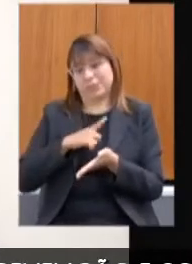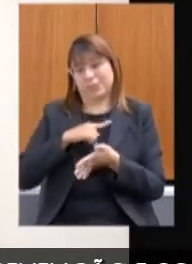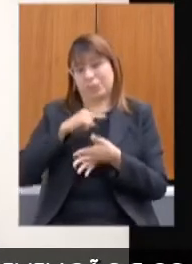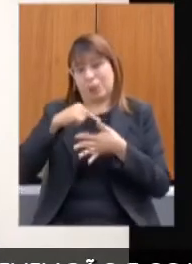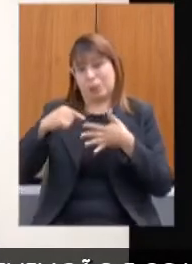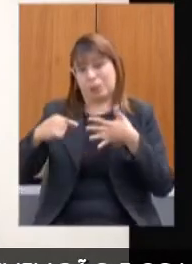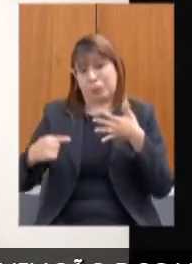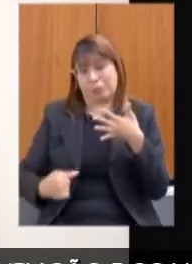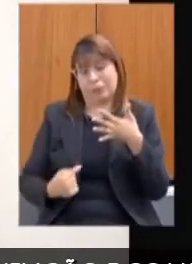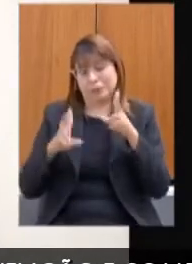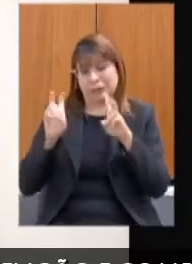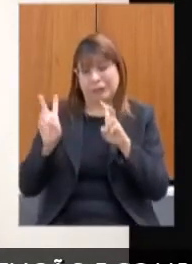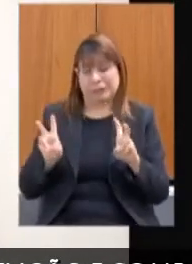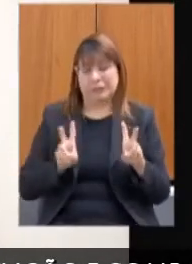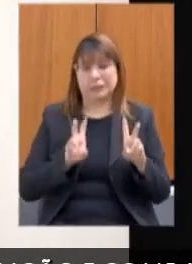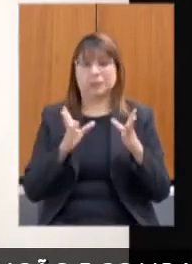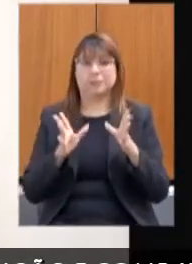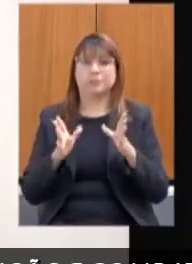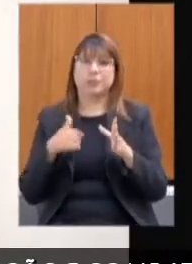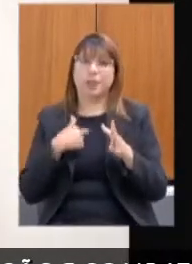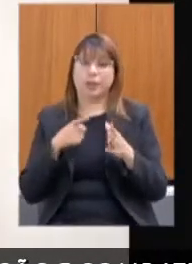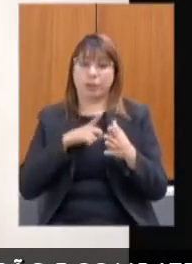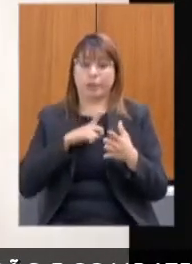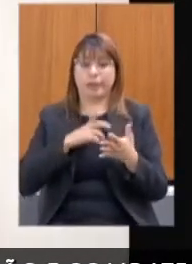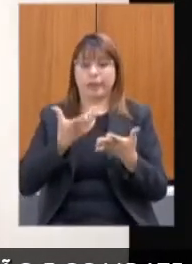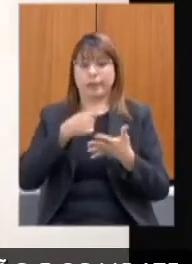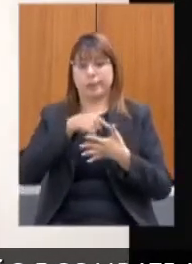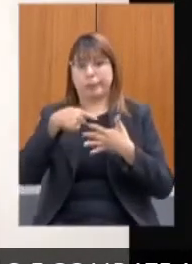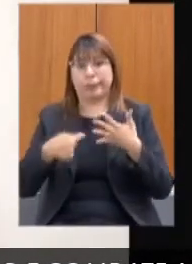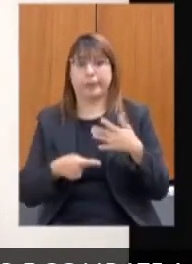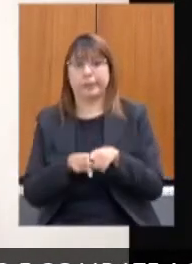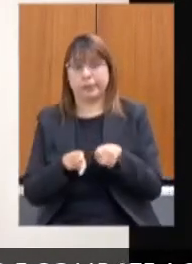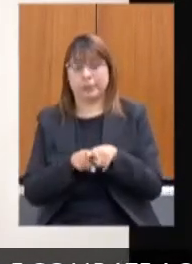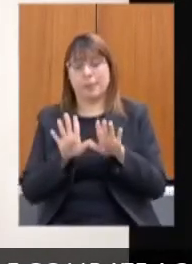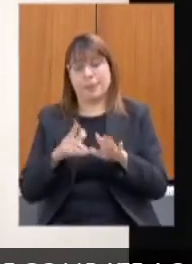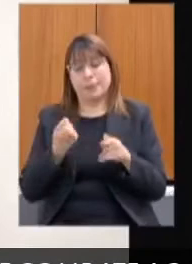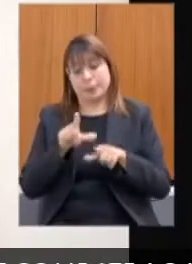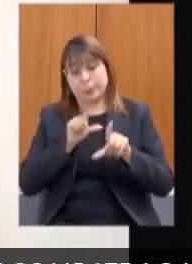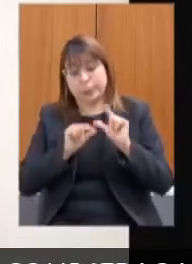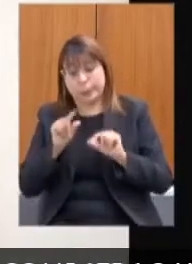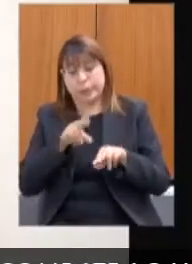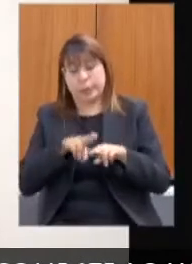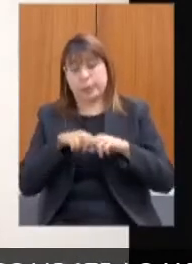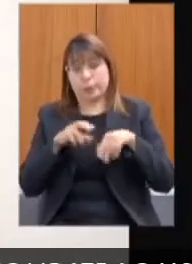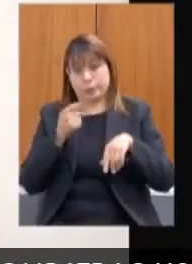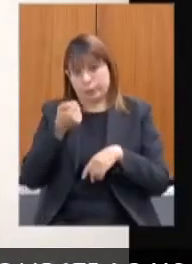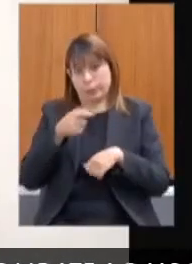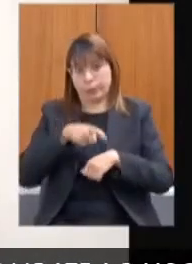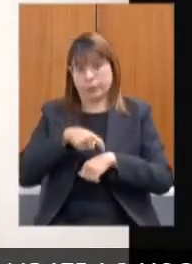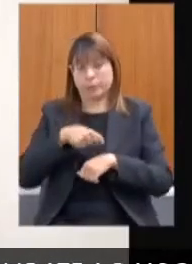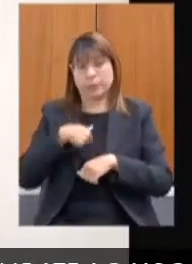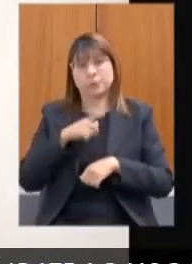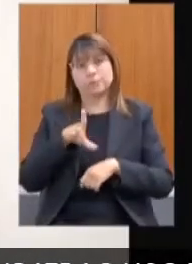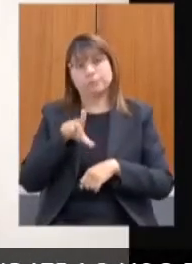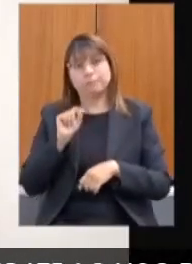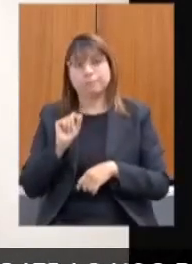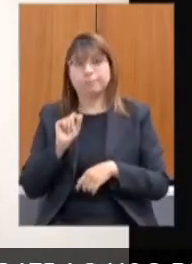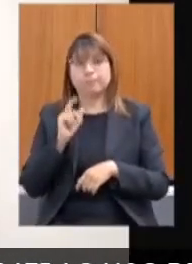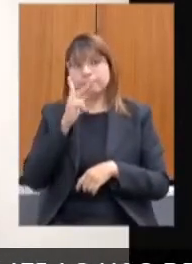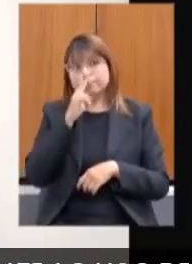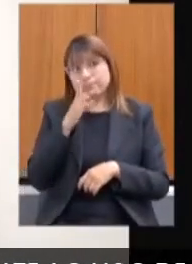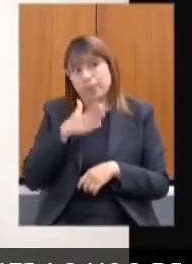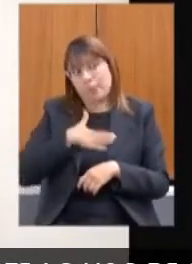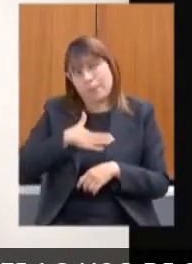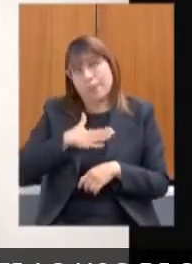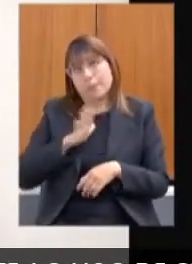portanto, eu teria muitas questões, mas a gente tem que escolher em função do tempo e talvez eu escolha, pelo menos para mim, uma